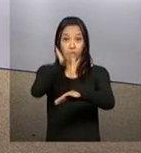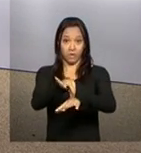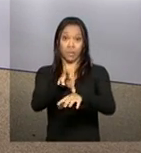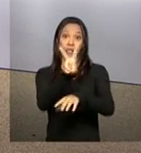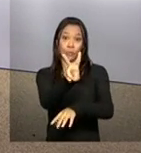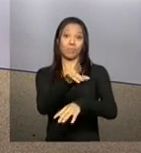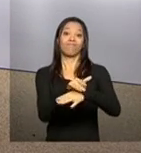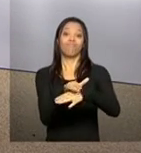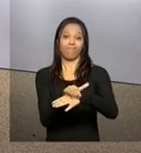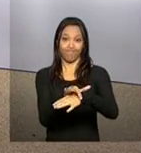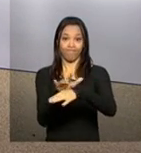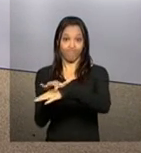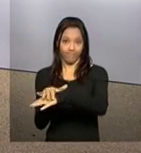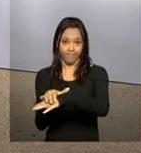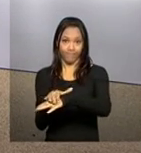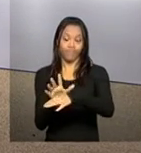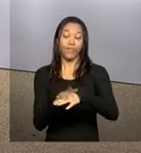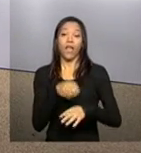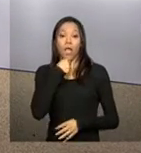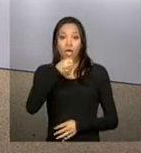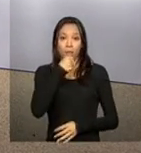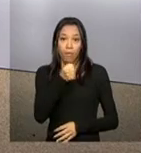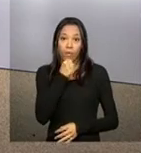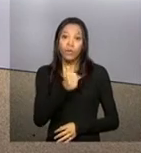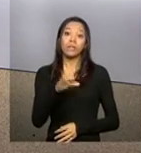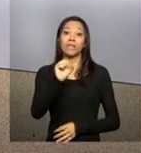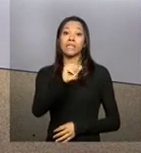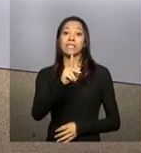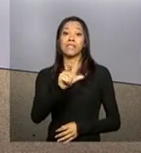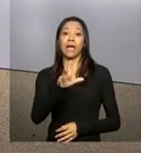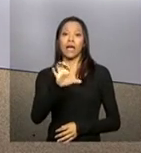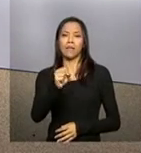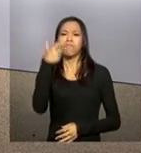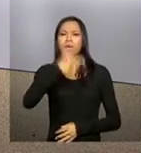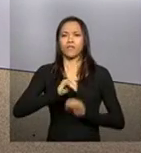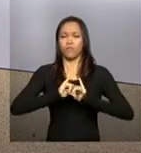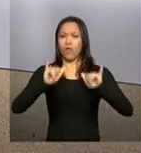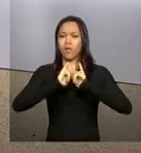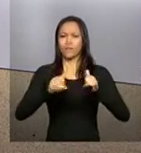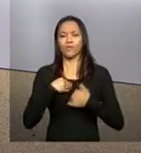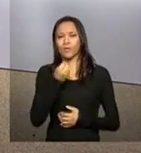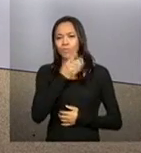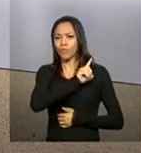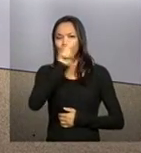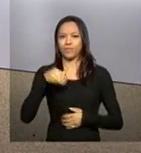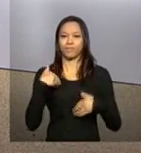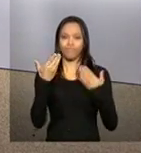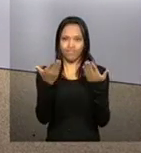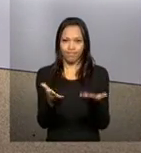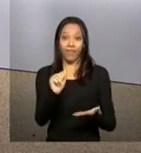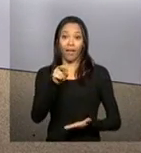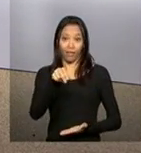das duas doenças. A repórter Ana Gabriela Salles traz as informações ao vivo. Bom dia, Ana.